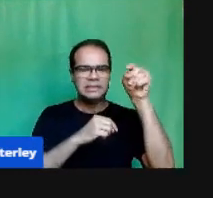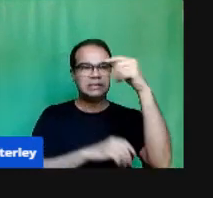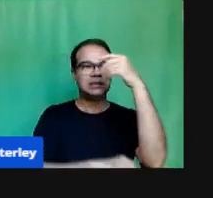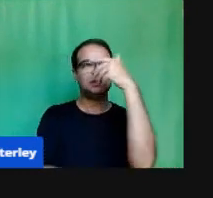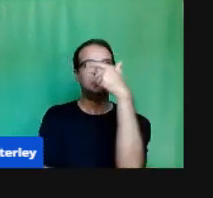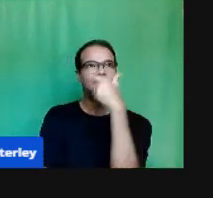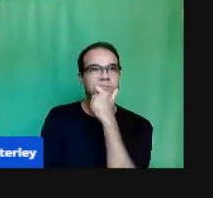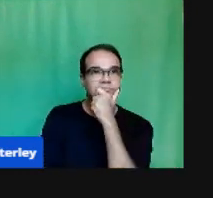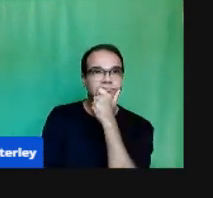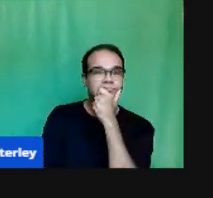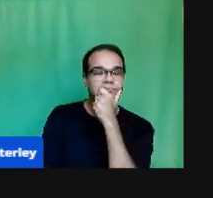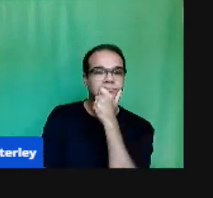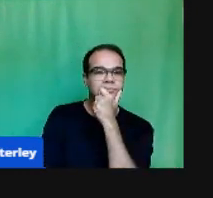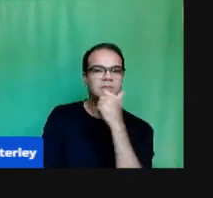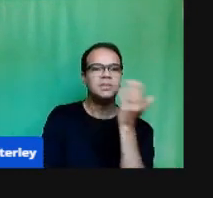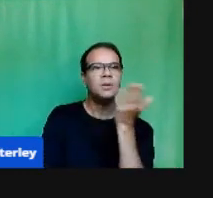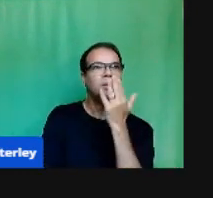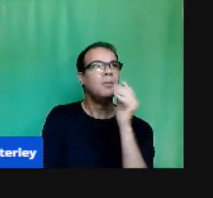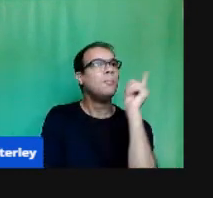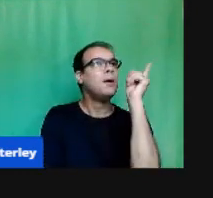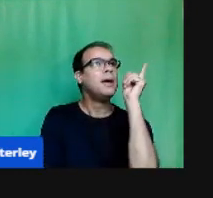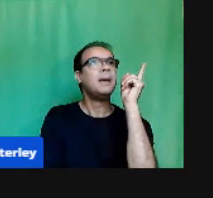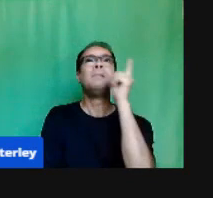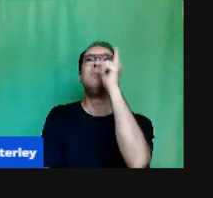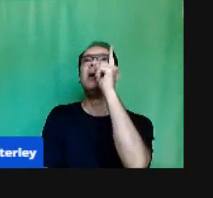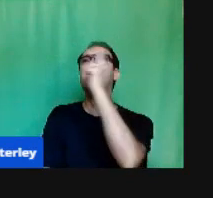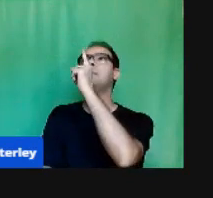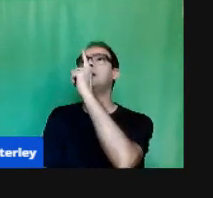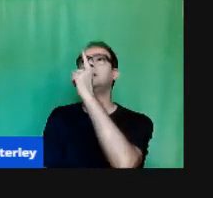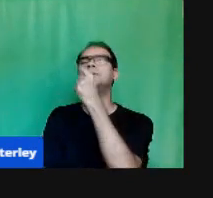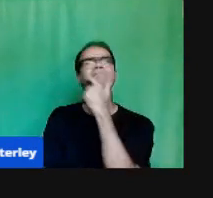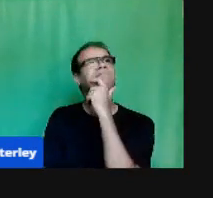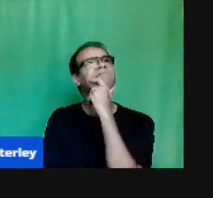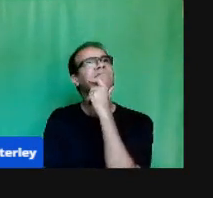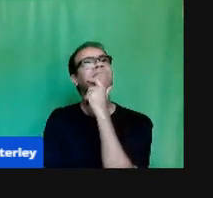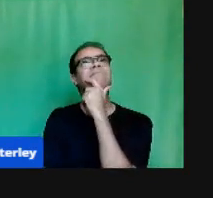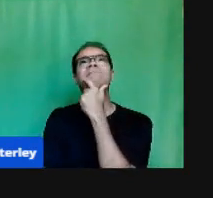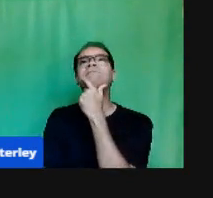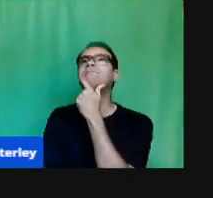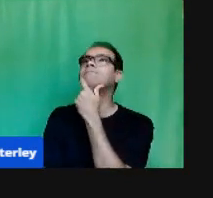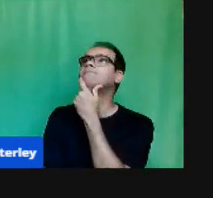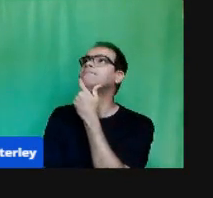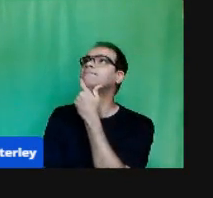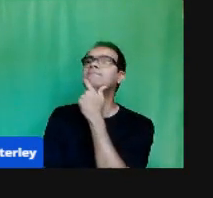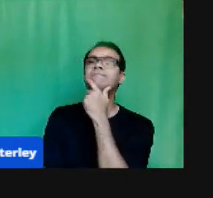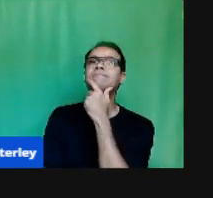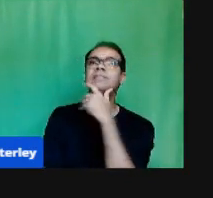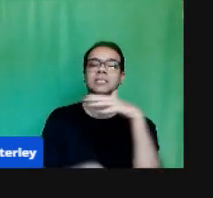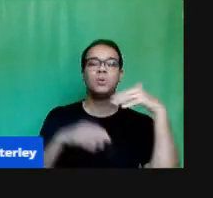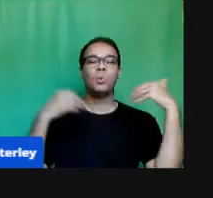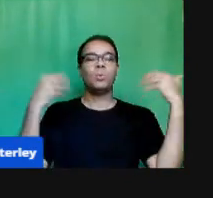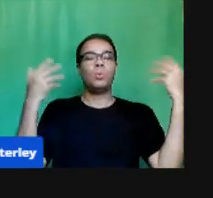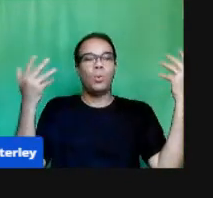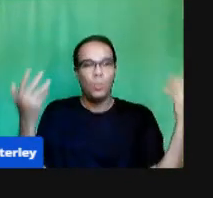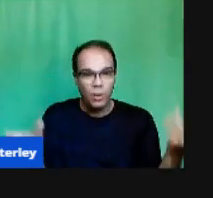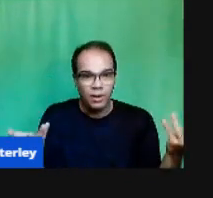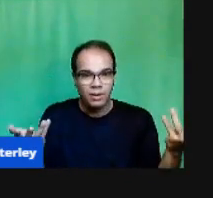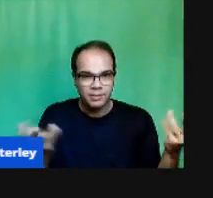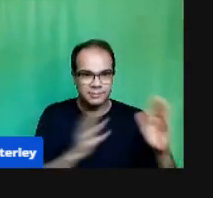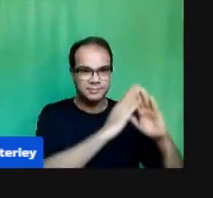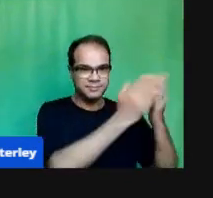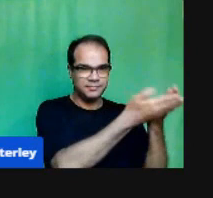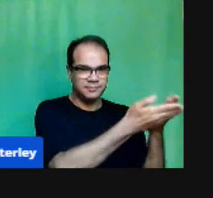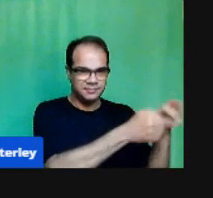aí Qual dessas Eu vou utilizar Qual dessas Está dentro Da realidade Da minha instituição